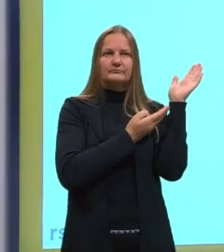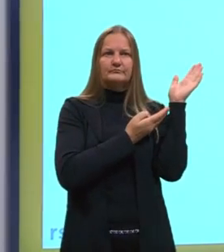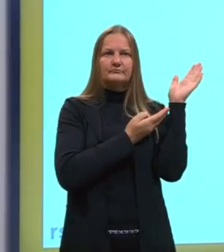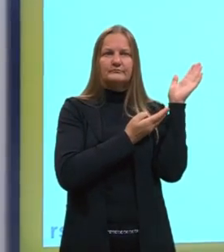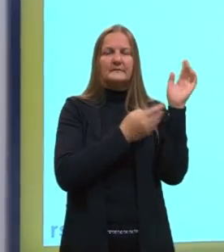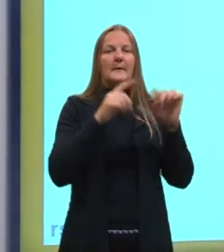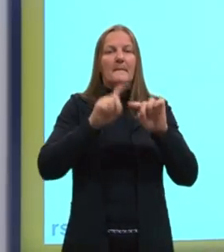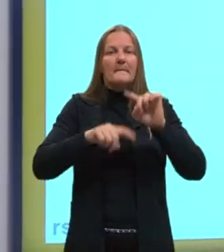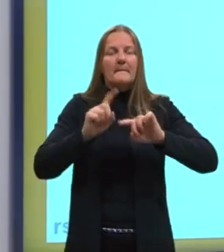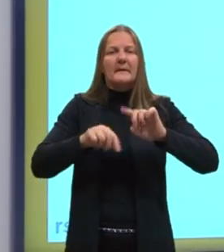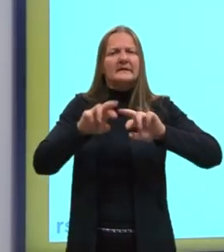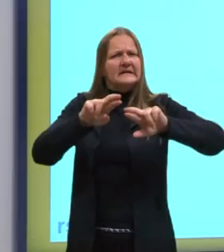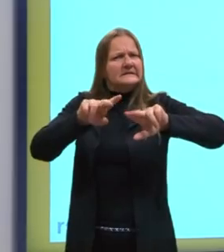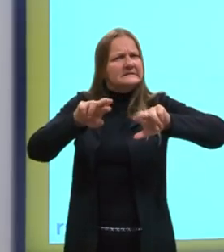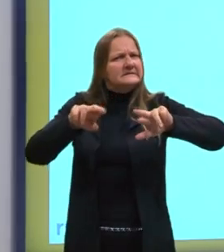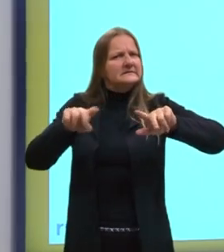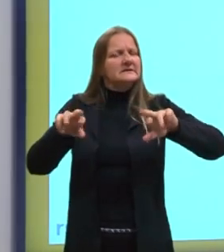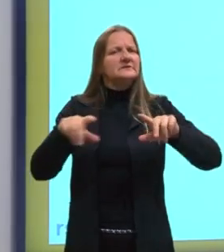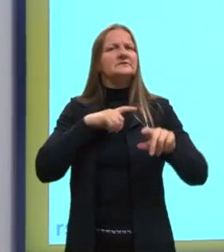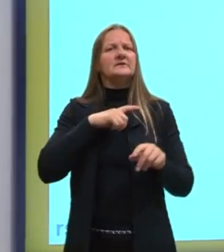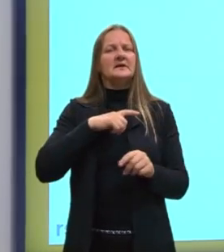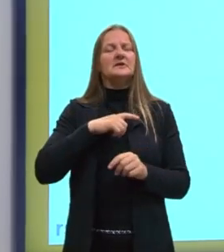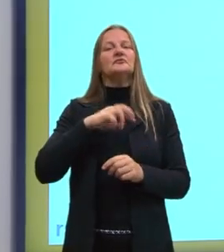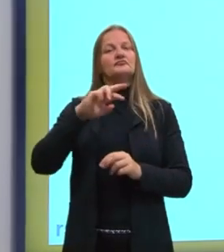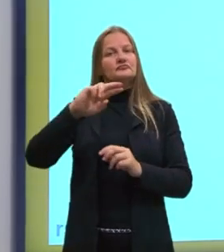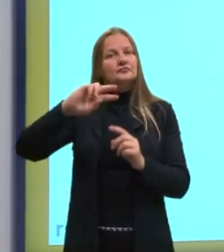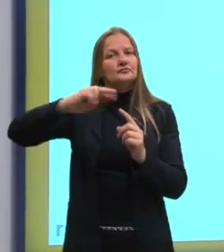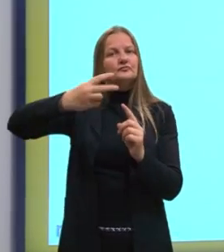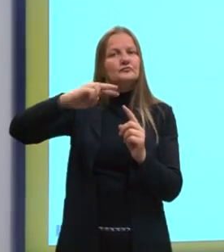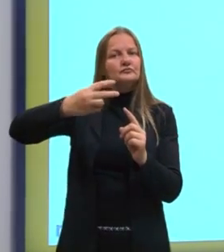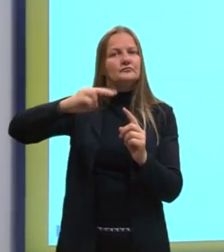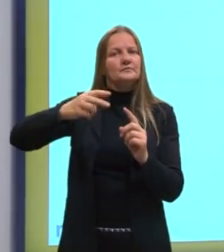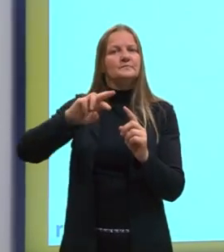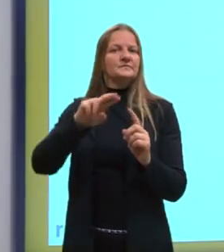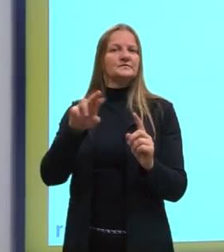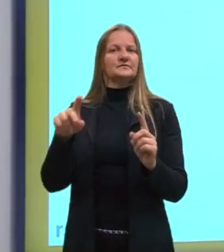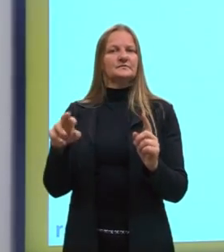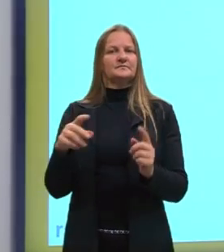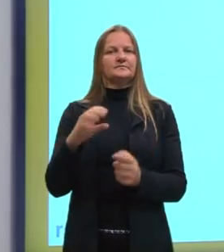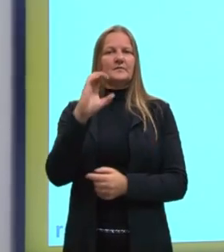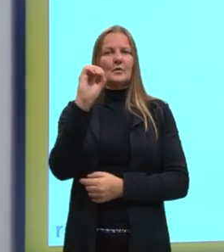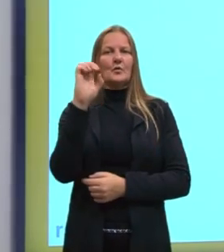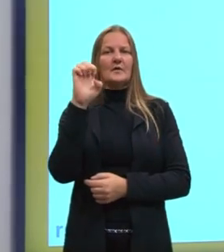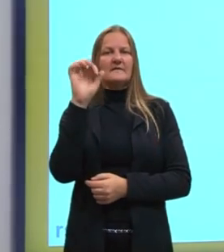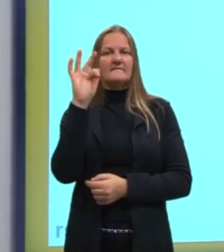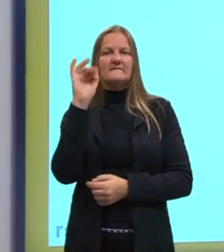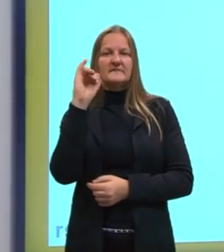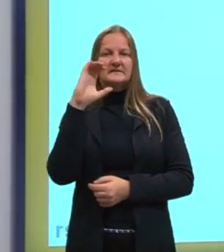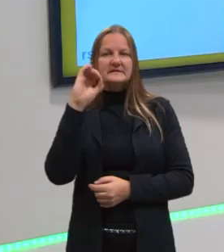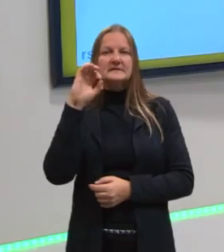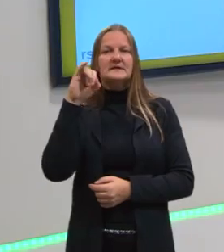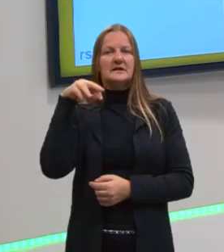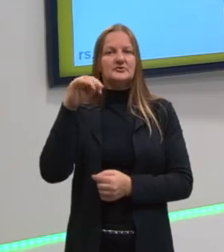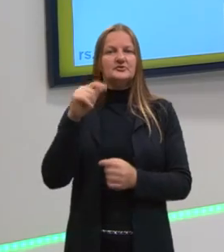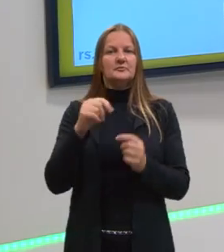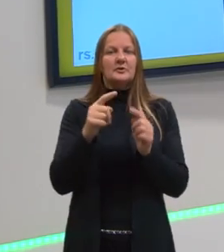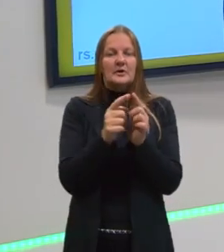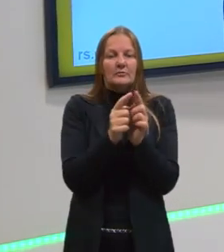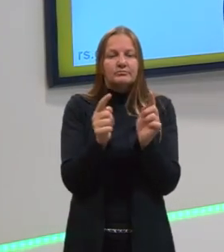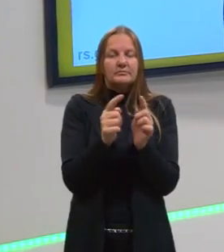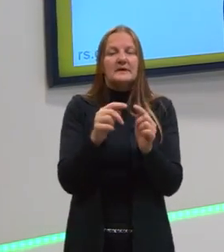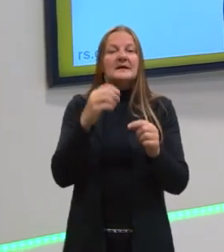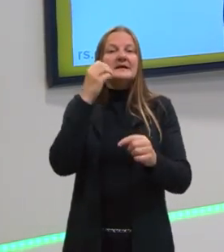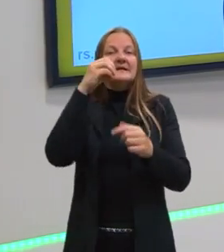Então, materiais diferentes têm também coeficientes de dilatação diferente. Claro, gente, é importante lembrar que isso aqui no